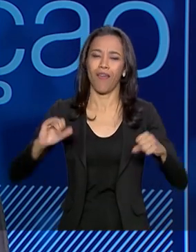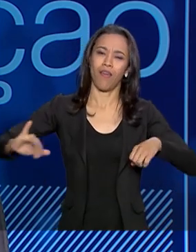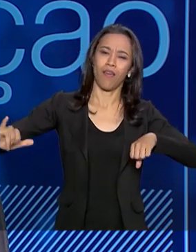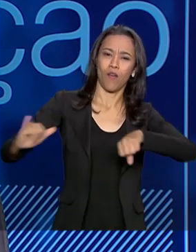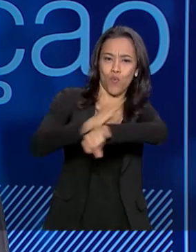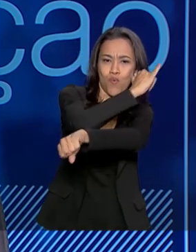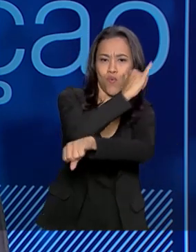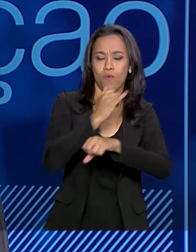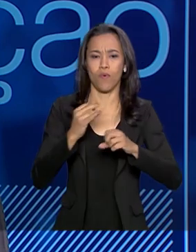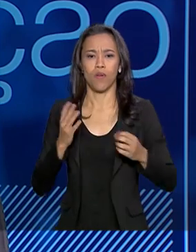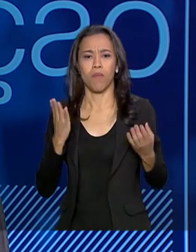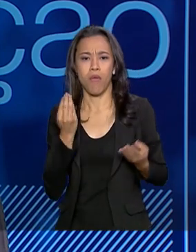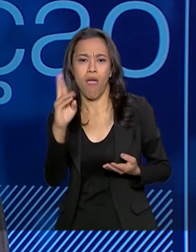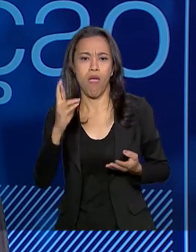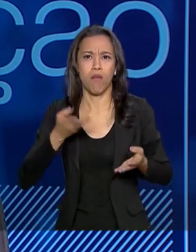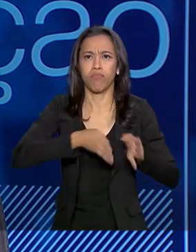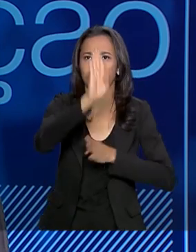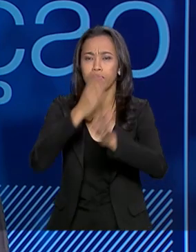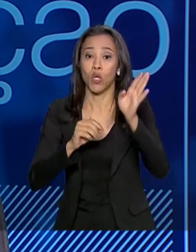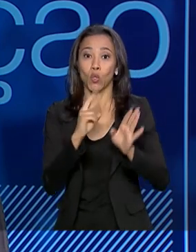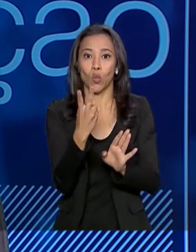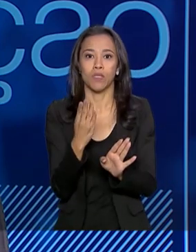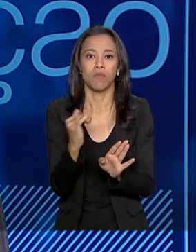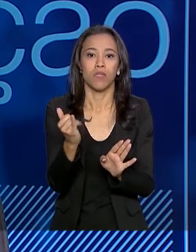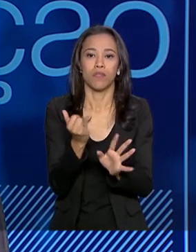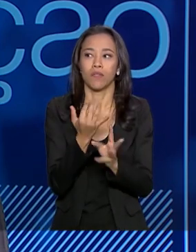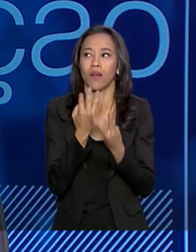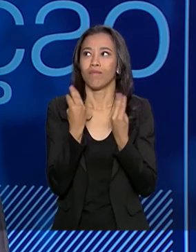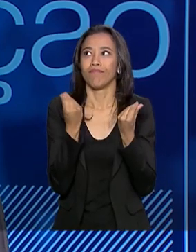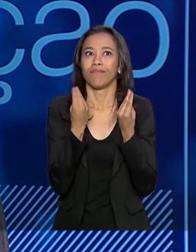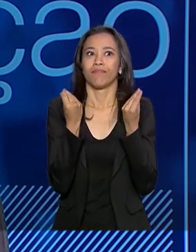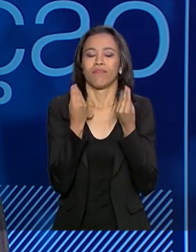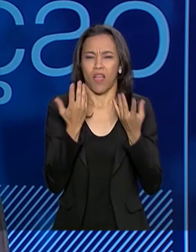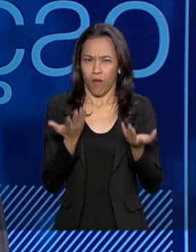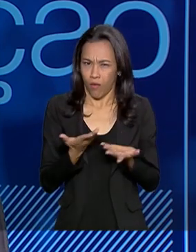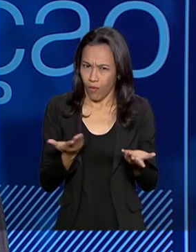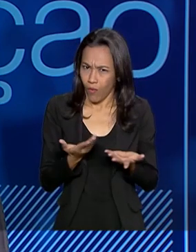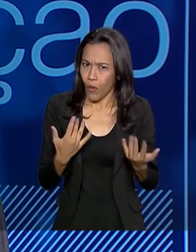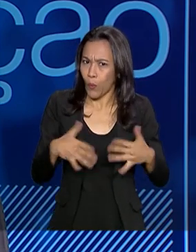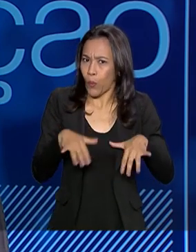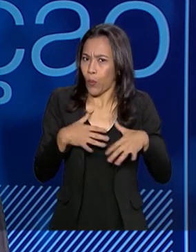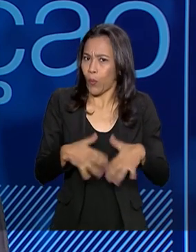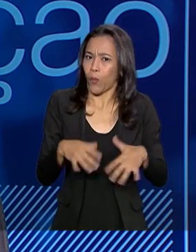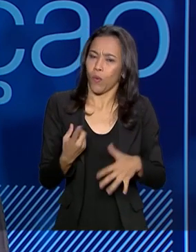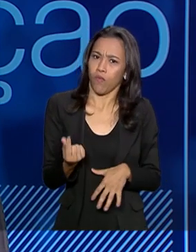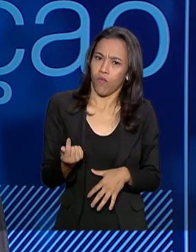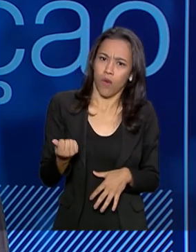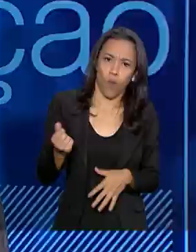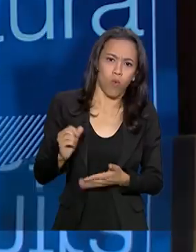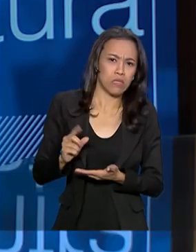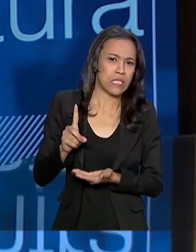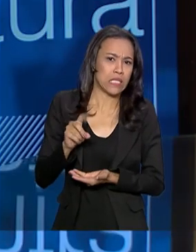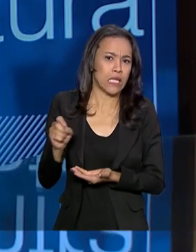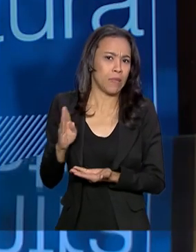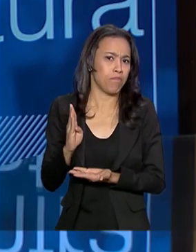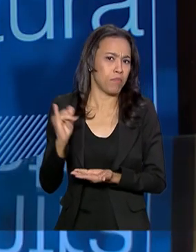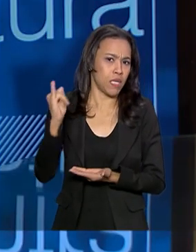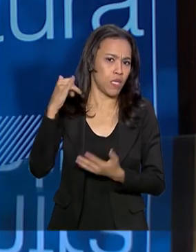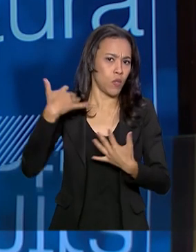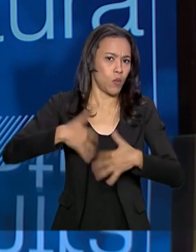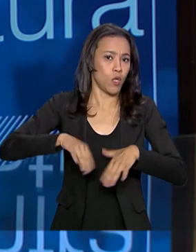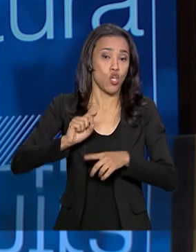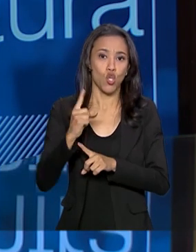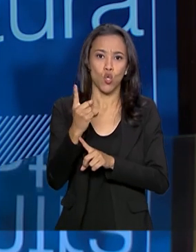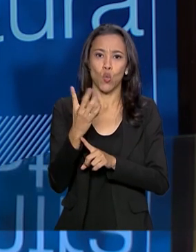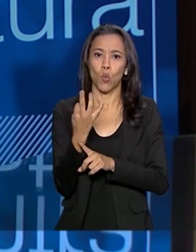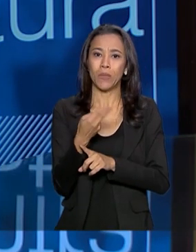uma rodovia, a gente, quando fala em 2 bilhões, já enche a boca. Mas, quando a gente fala de sessão onerosa, realmente, a gente fala de 100 bilhões de outorga e 1